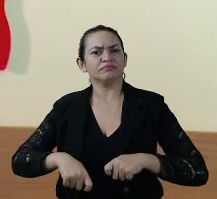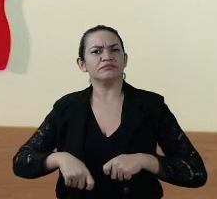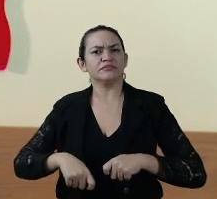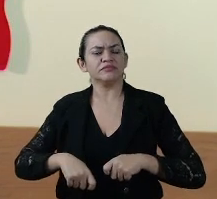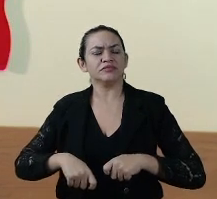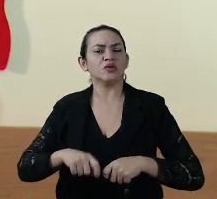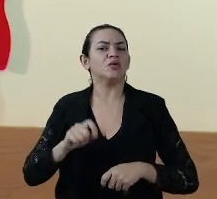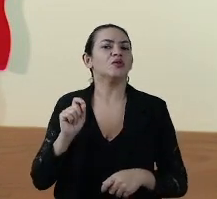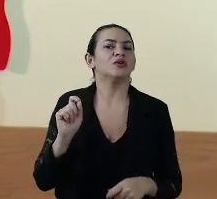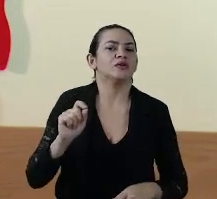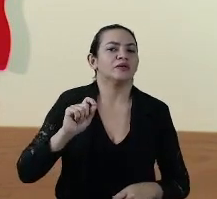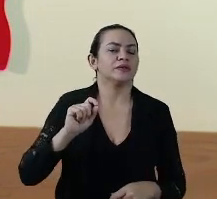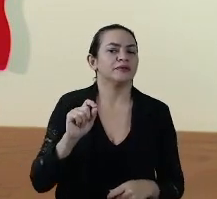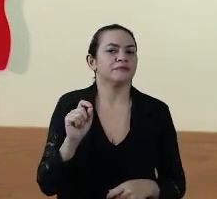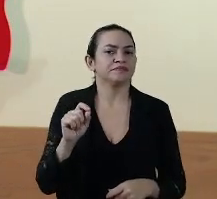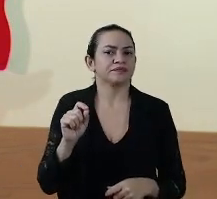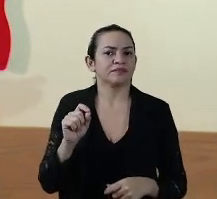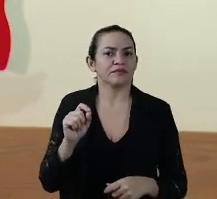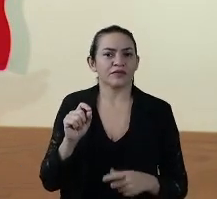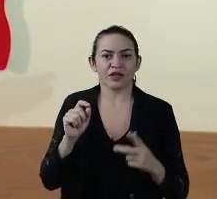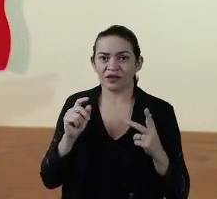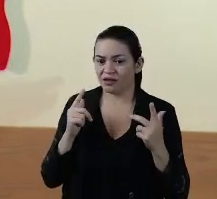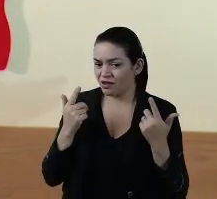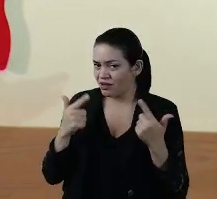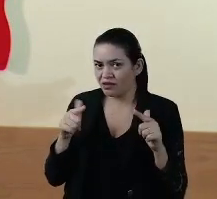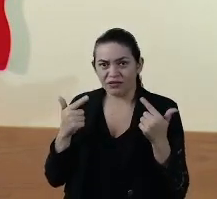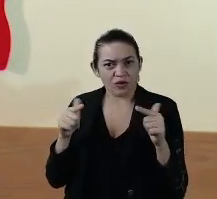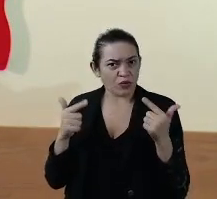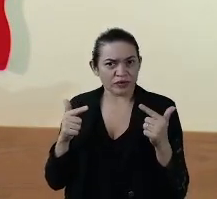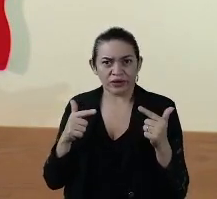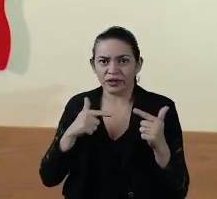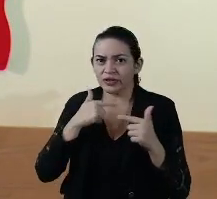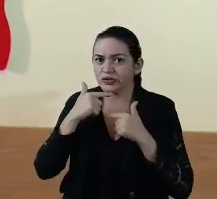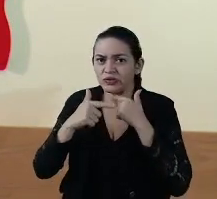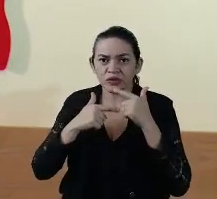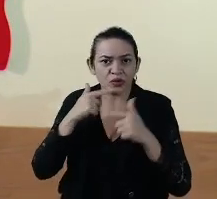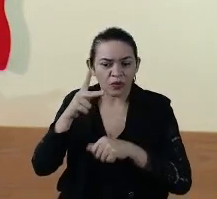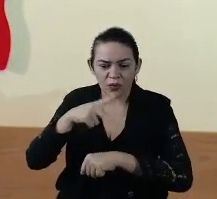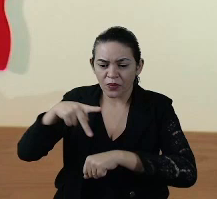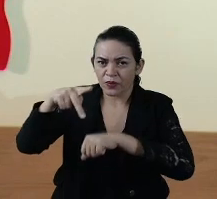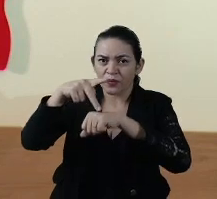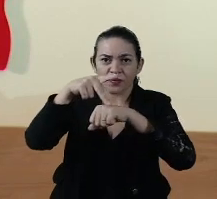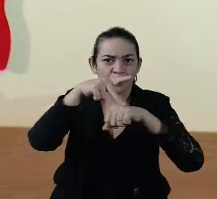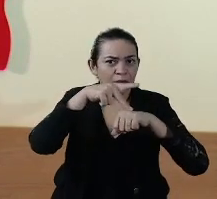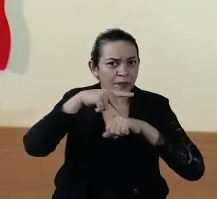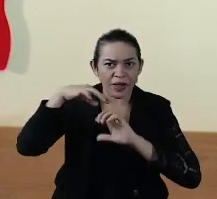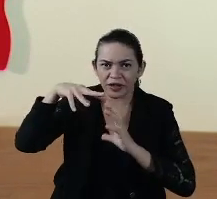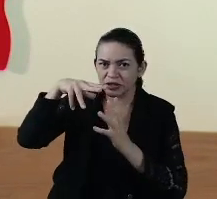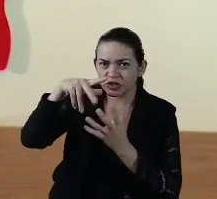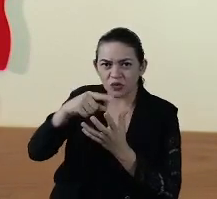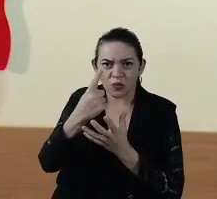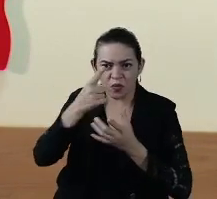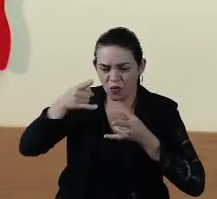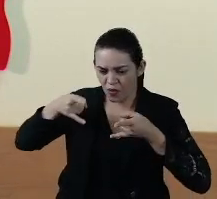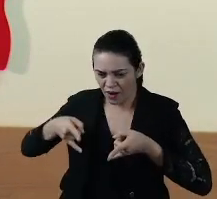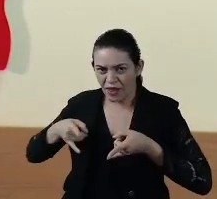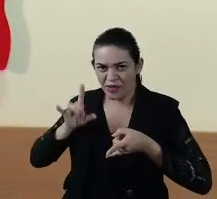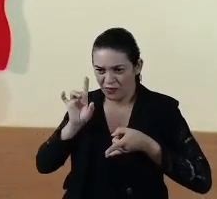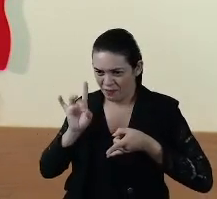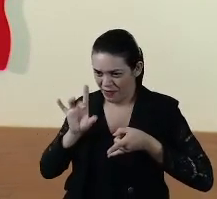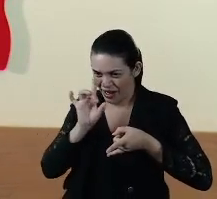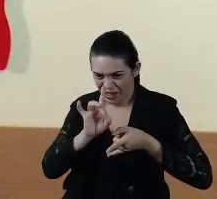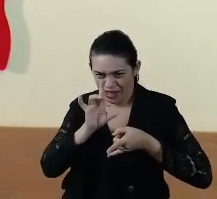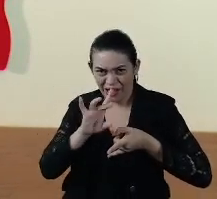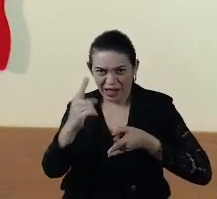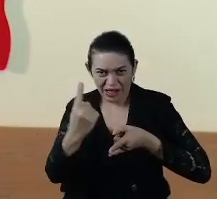Uma vez que, assim como não há em nenhum país do planeta, um leito hospitalar para cada